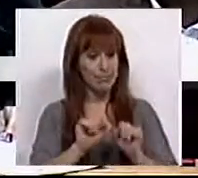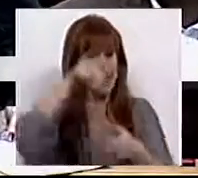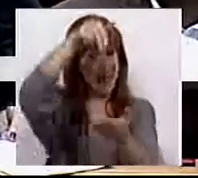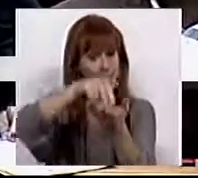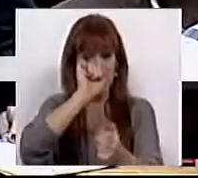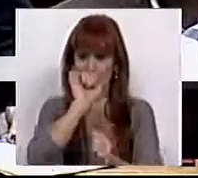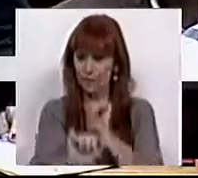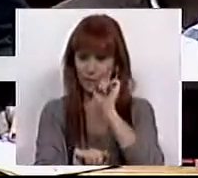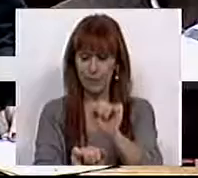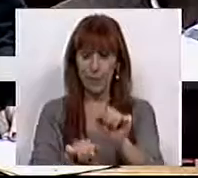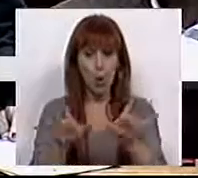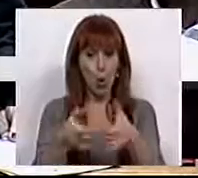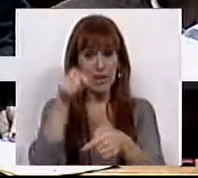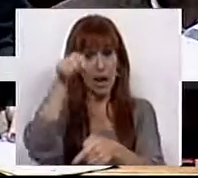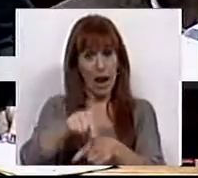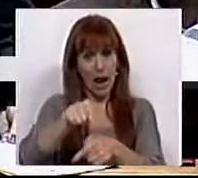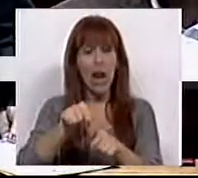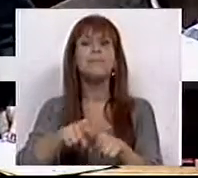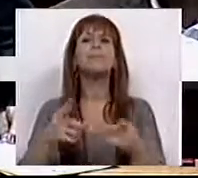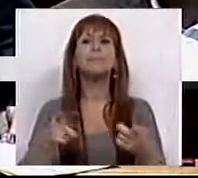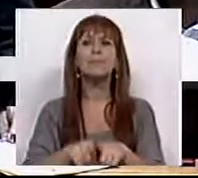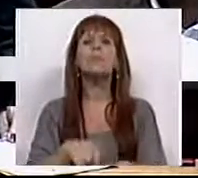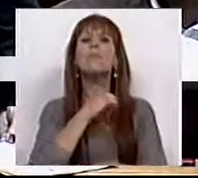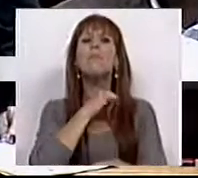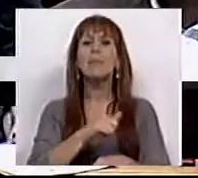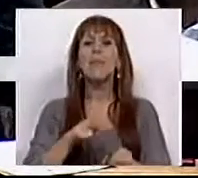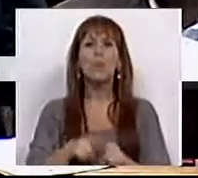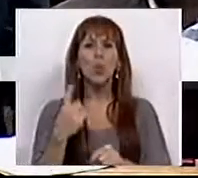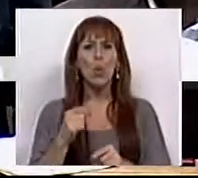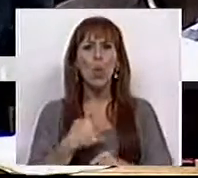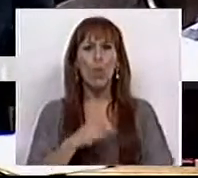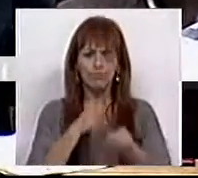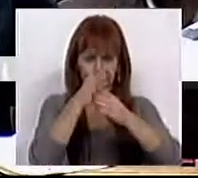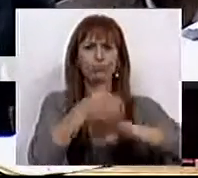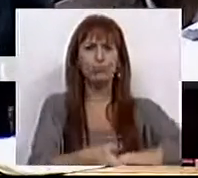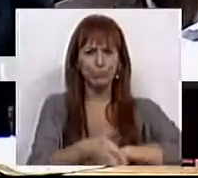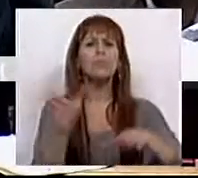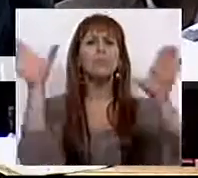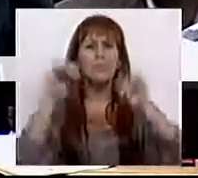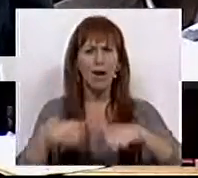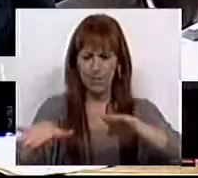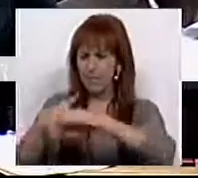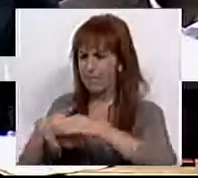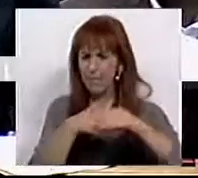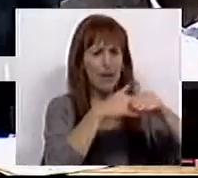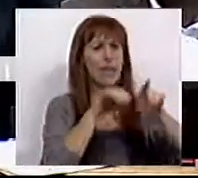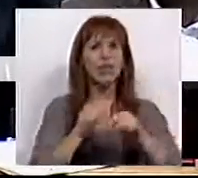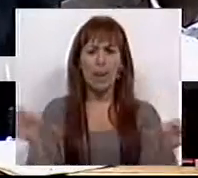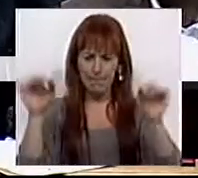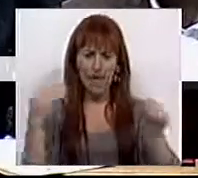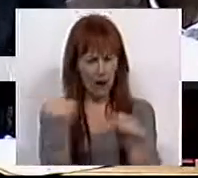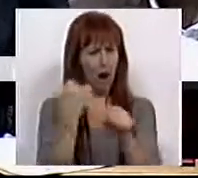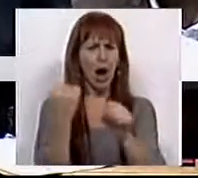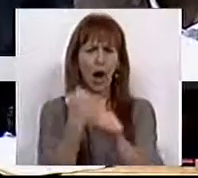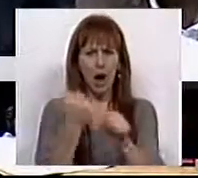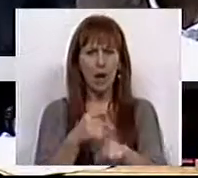presença neste Conselho permite uma intervenção mais participativa, mais